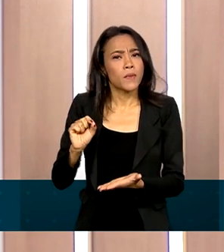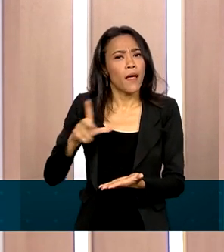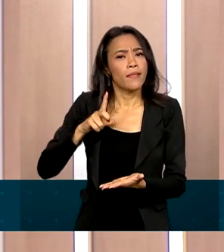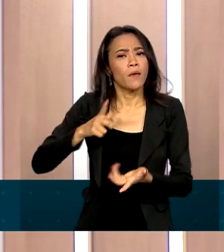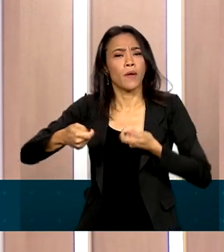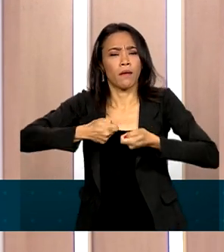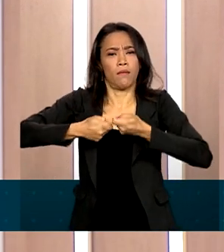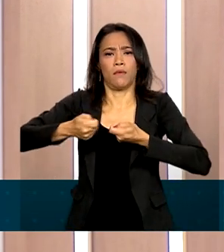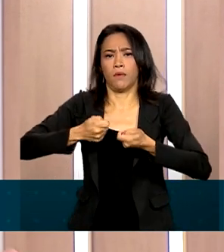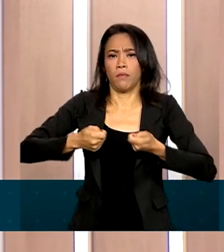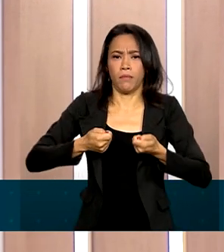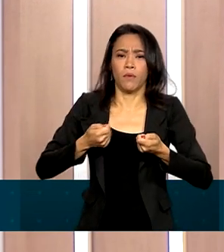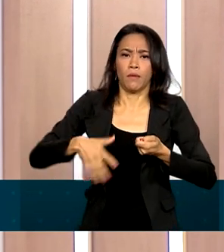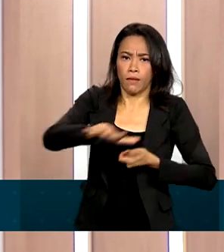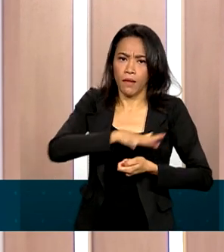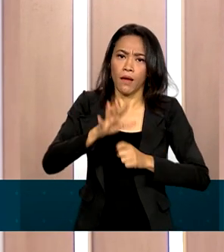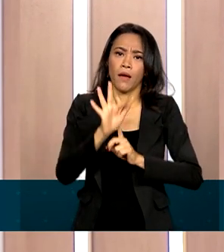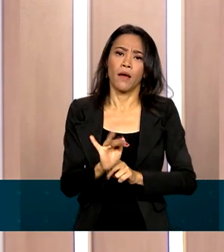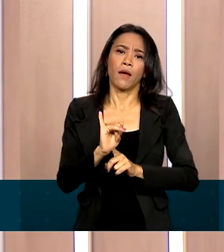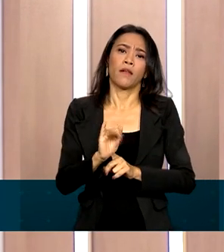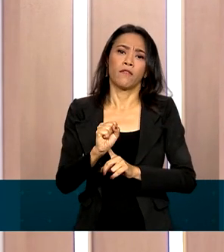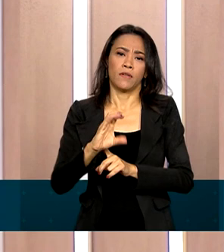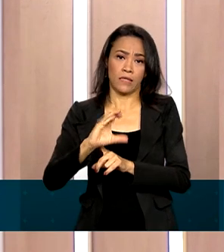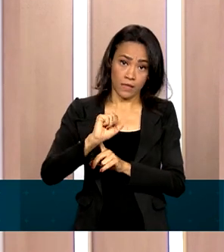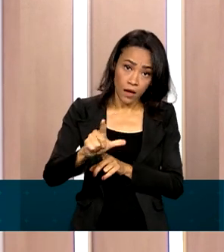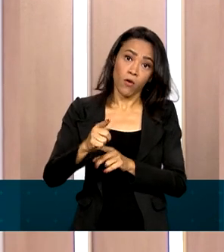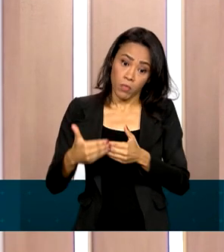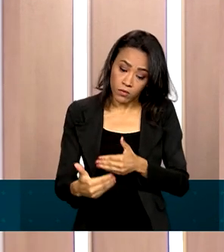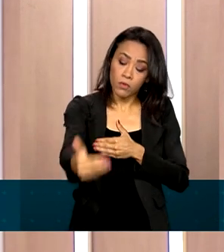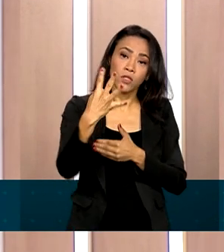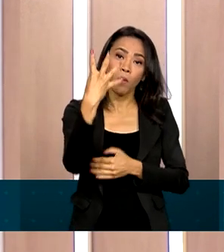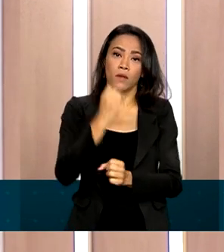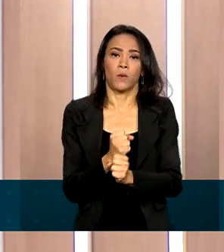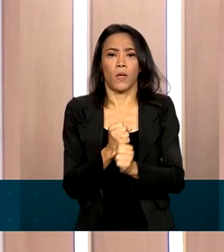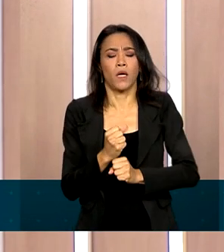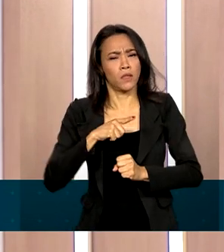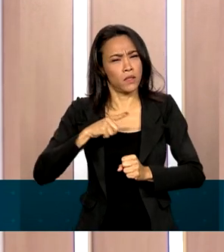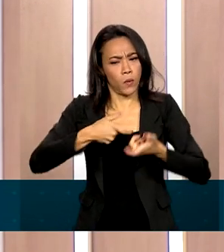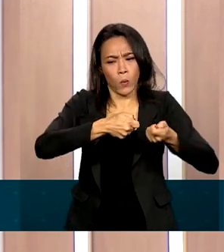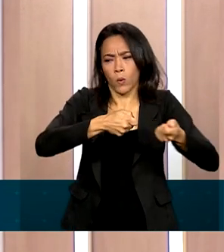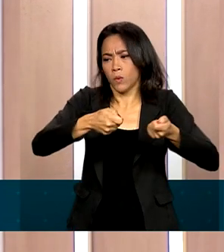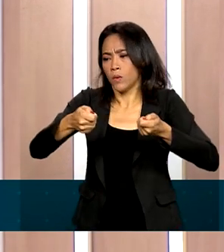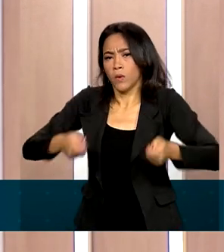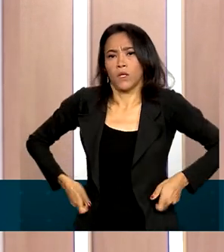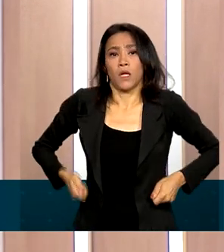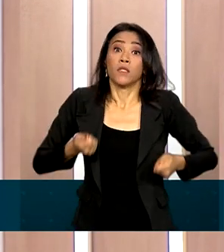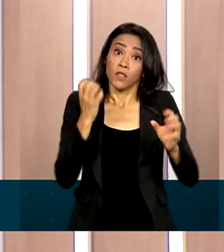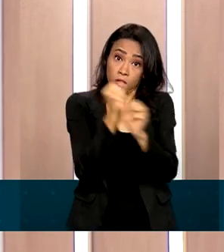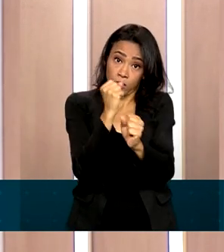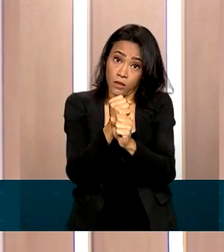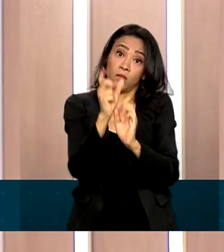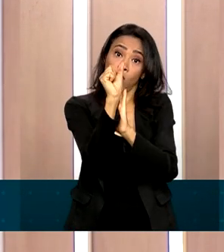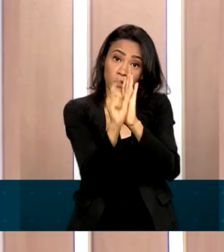equilíbrio fiscal, para que o país possa ter uma continuidade ao longo dos quatro anos com bastante equilíbrio nas suas contas. E